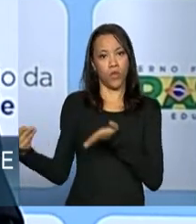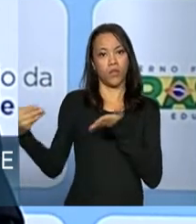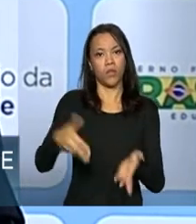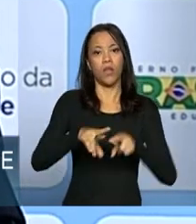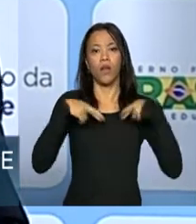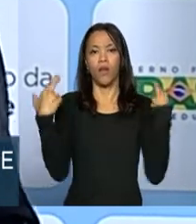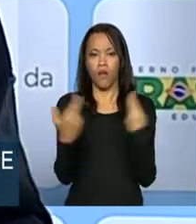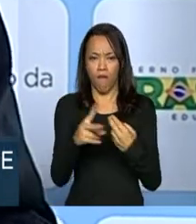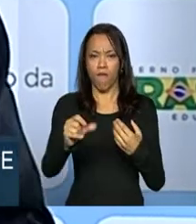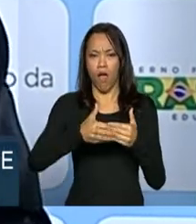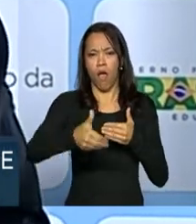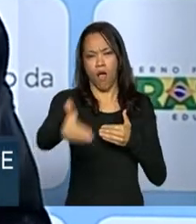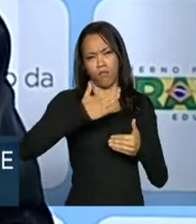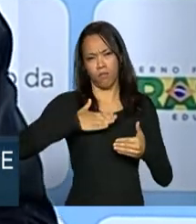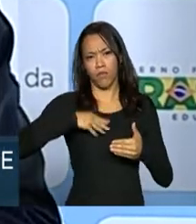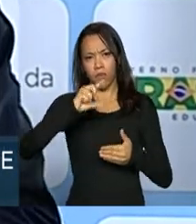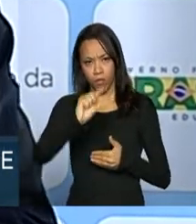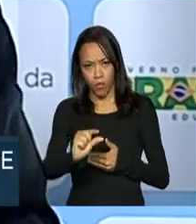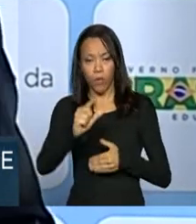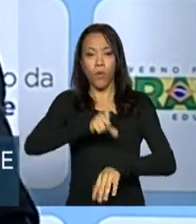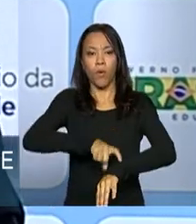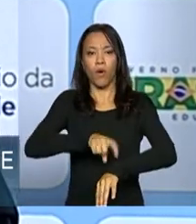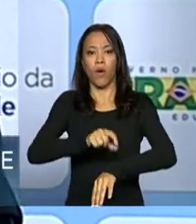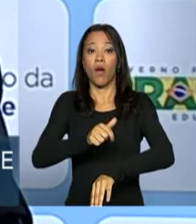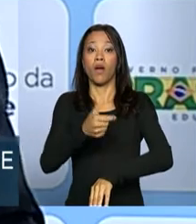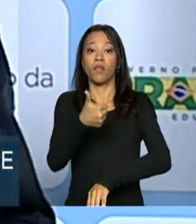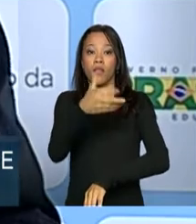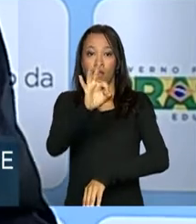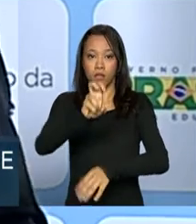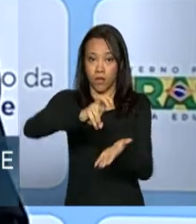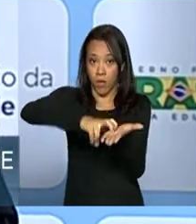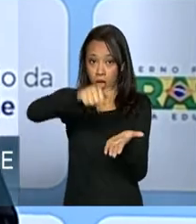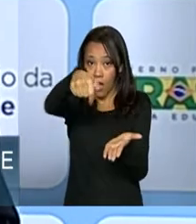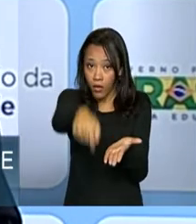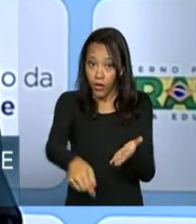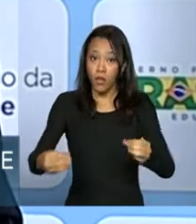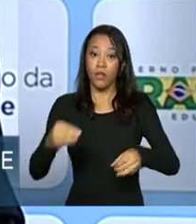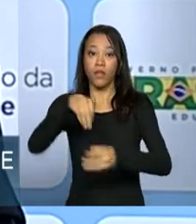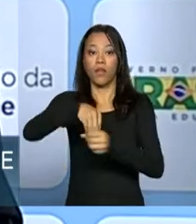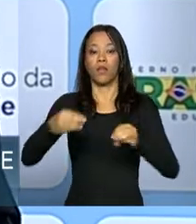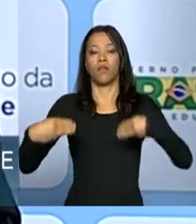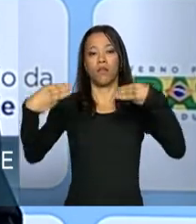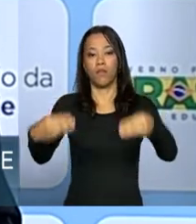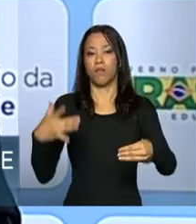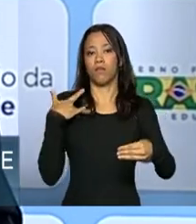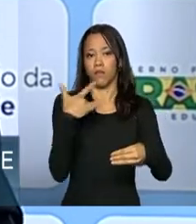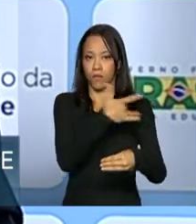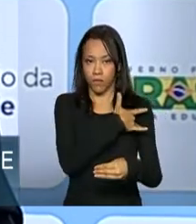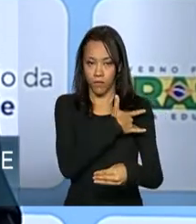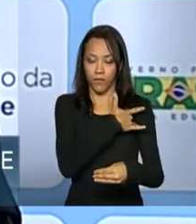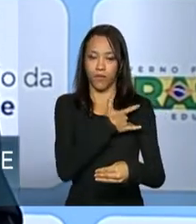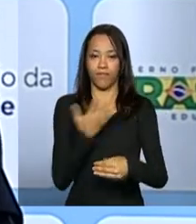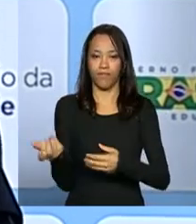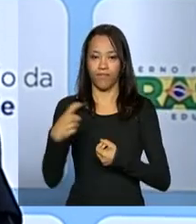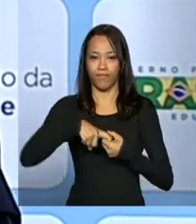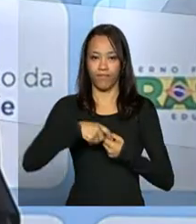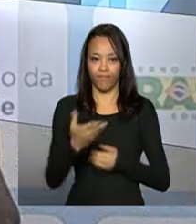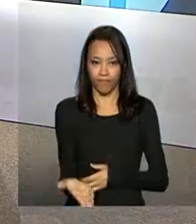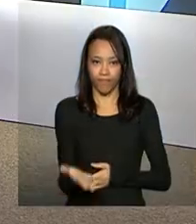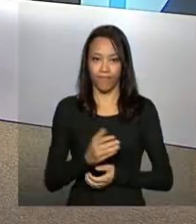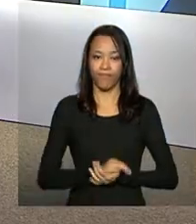marcada para começar daqui a pouco, às 10 horas da manhã, aqui na sede do Ministério da Saúde. Daniela.